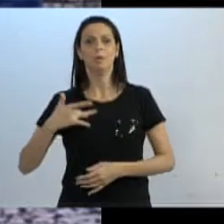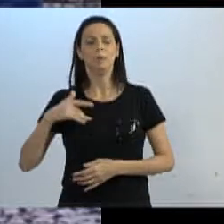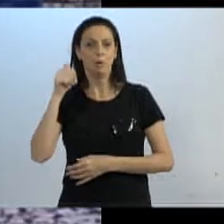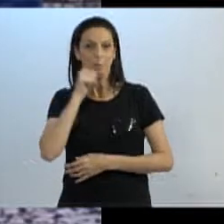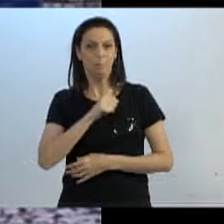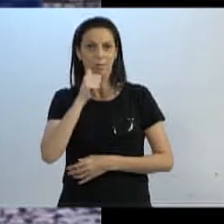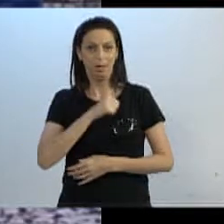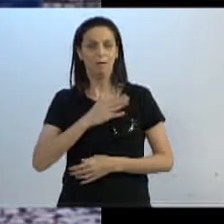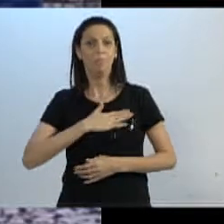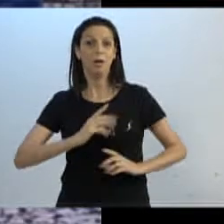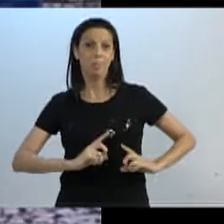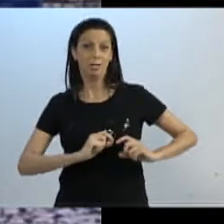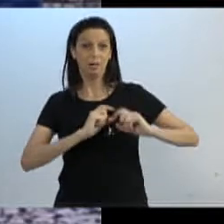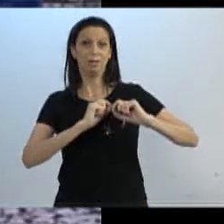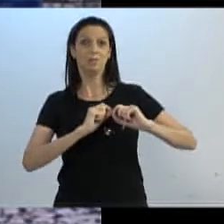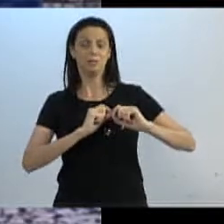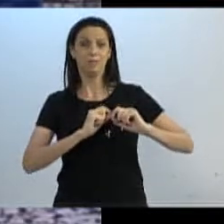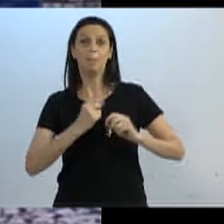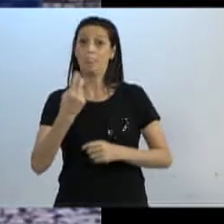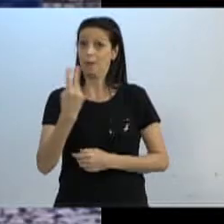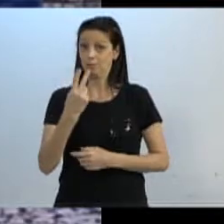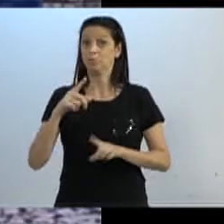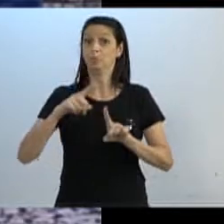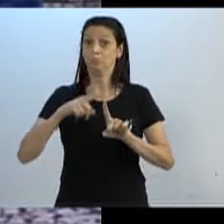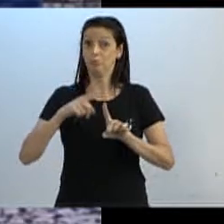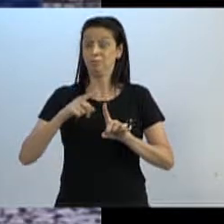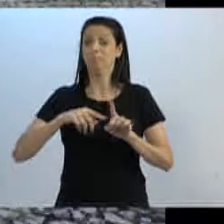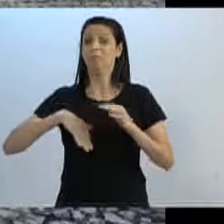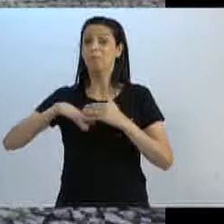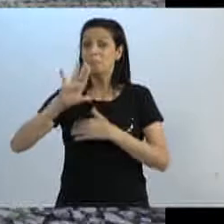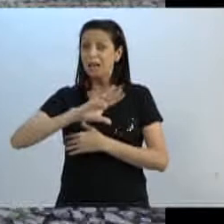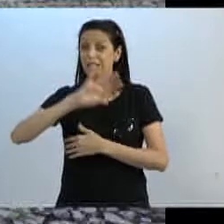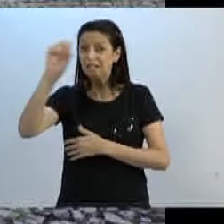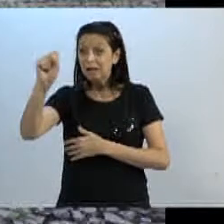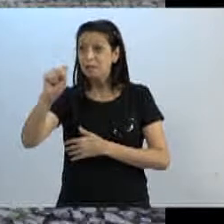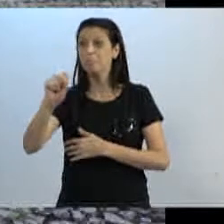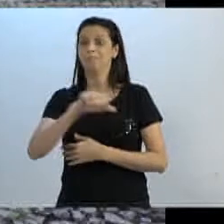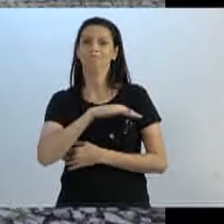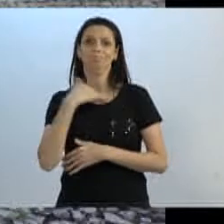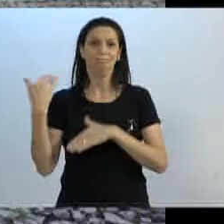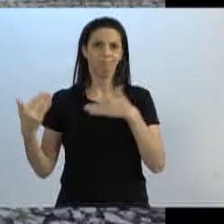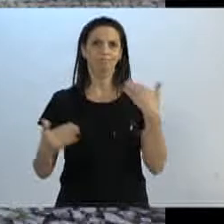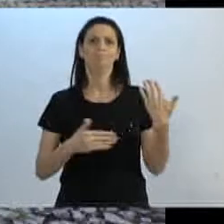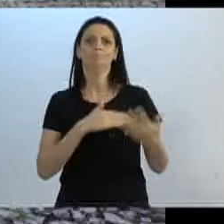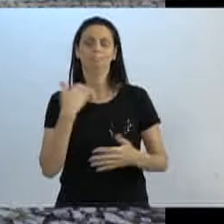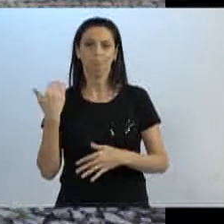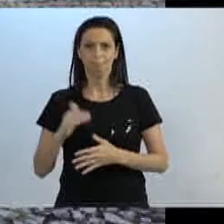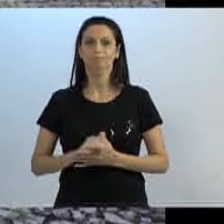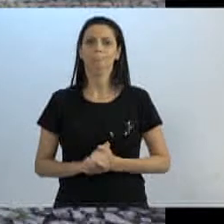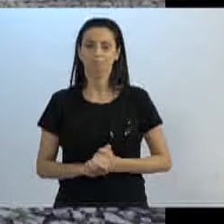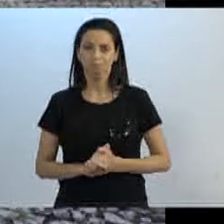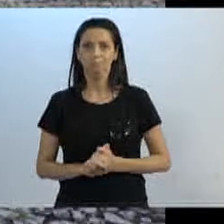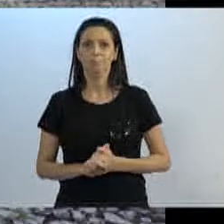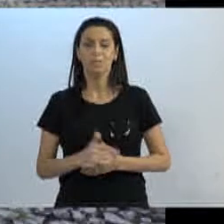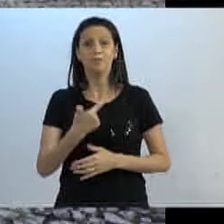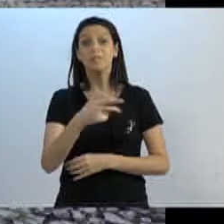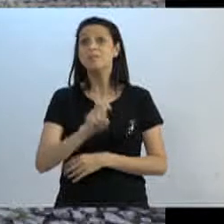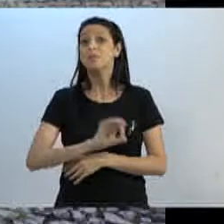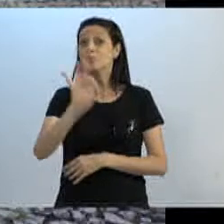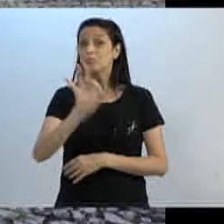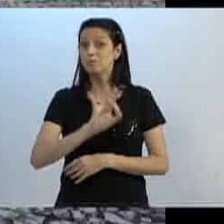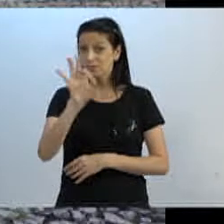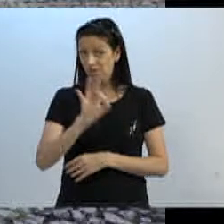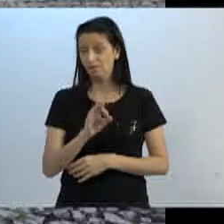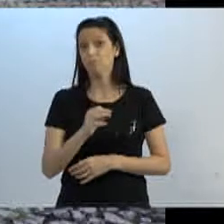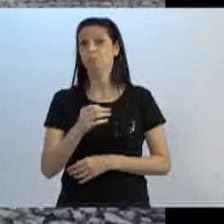O câncer de mama, o segundo tipo que mais atinge brasileiros, representado em torno de 25% de todos